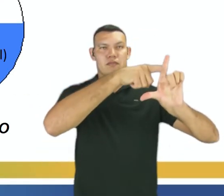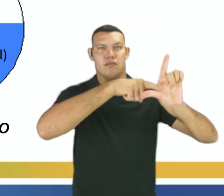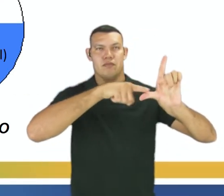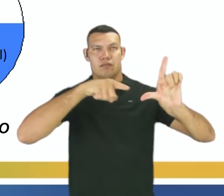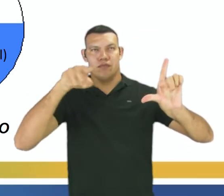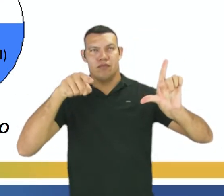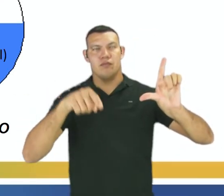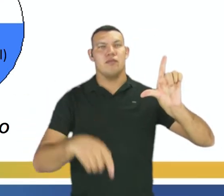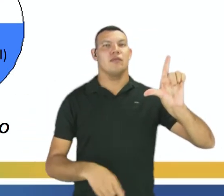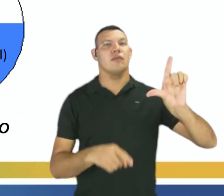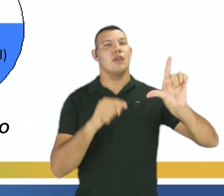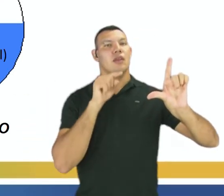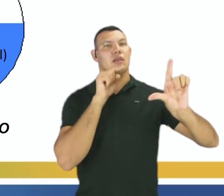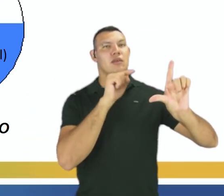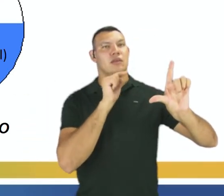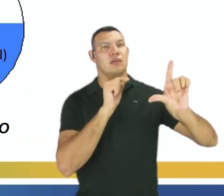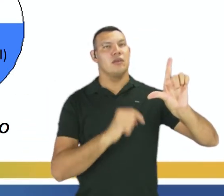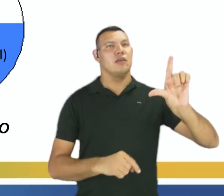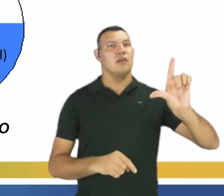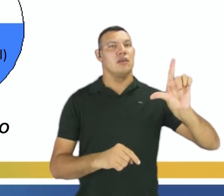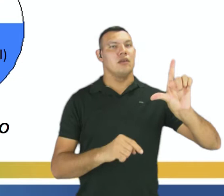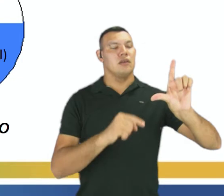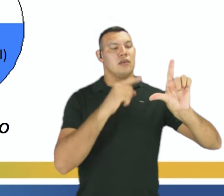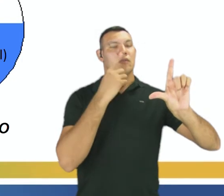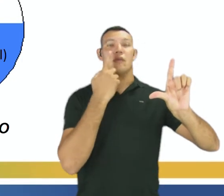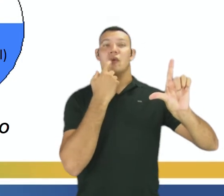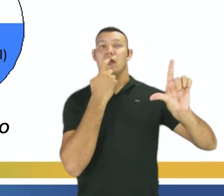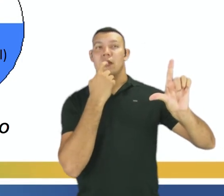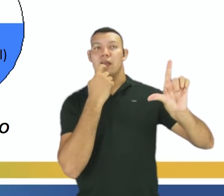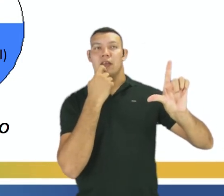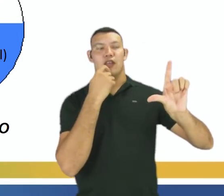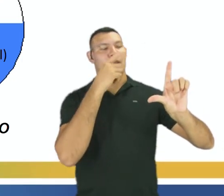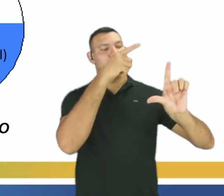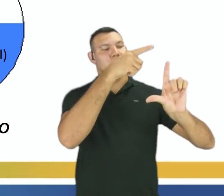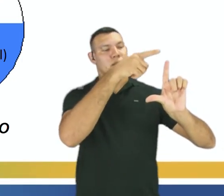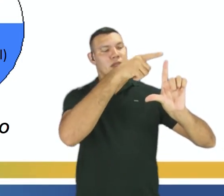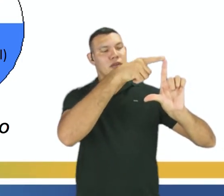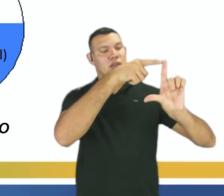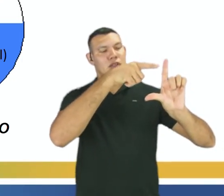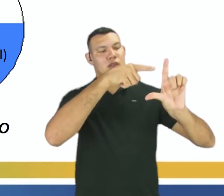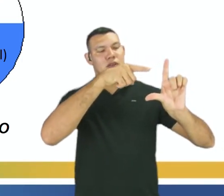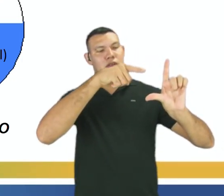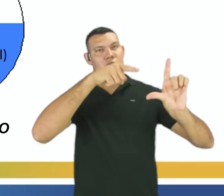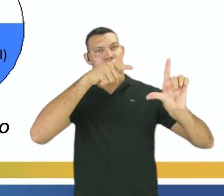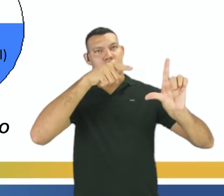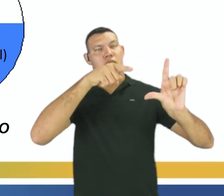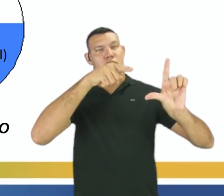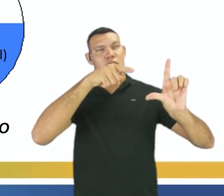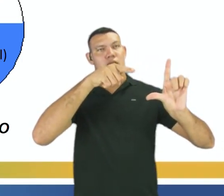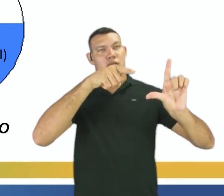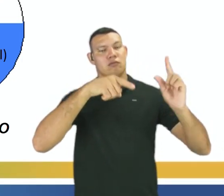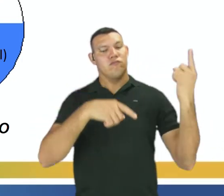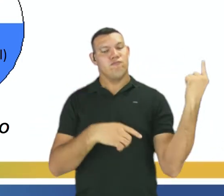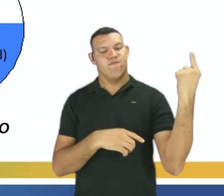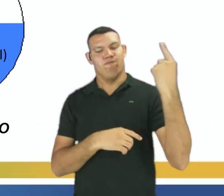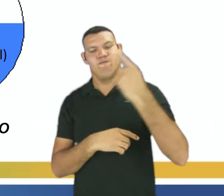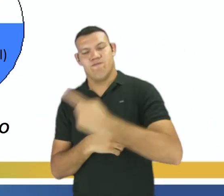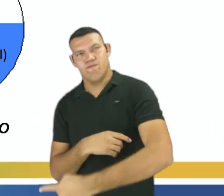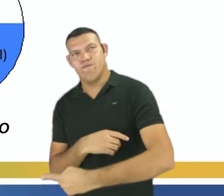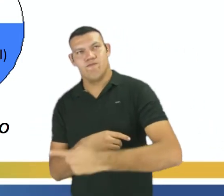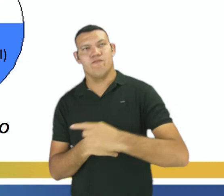isso no gráfico. Então, nós temos aqui, de vermelho, no gráfico, velocidade da reação direta,